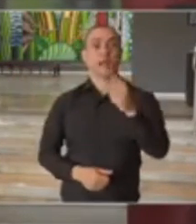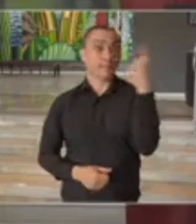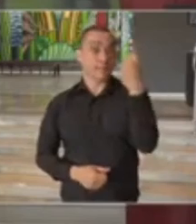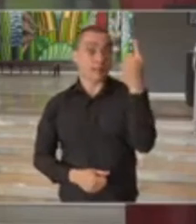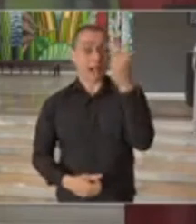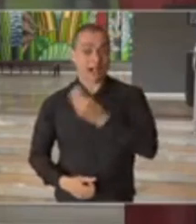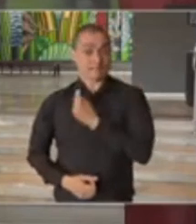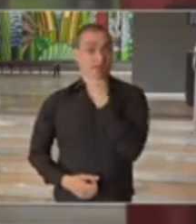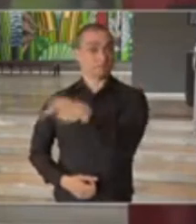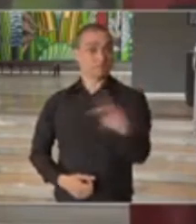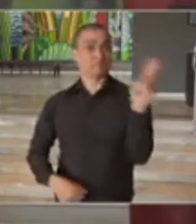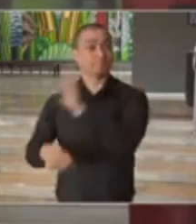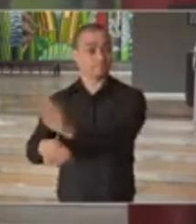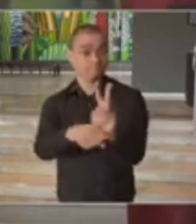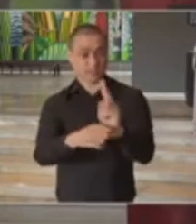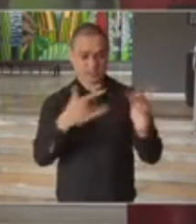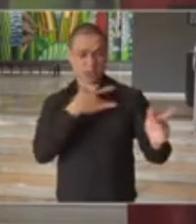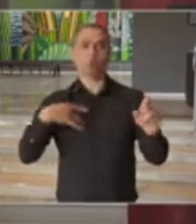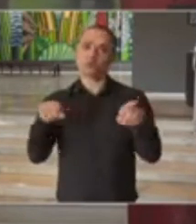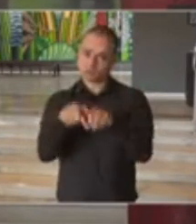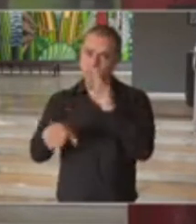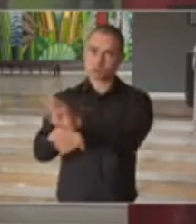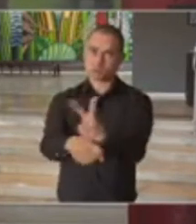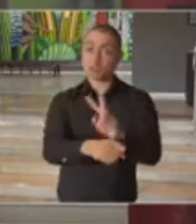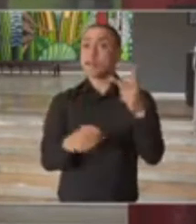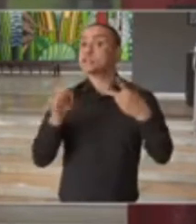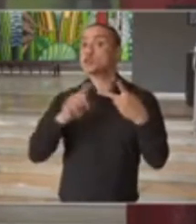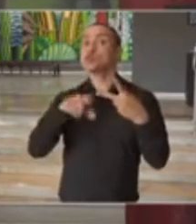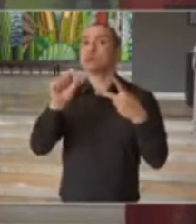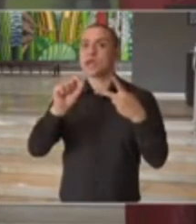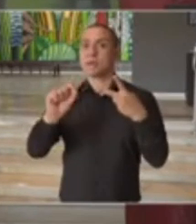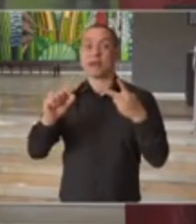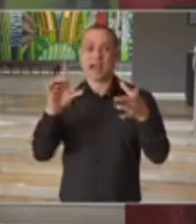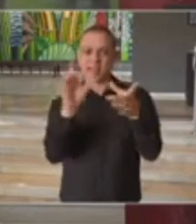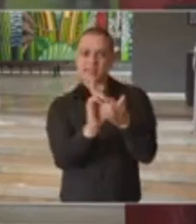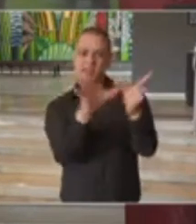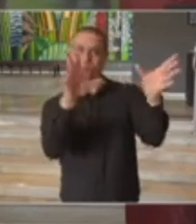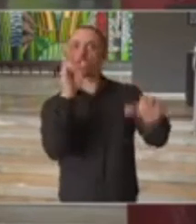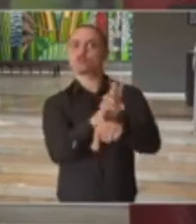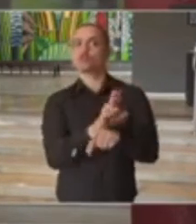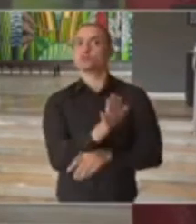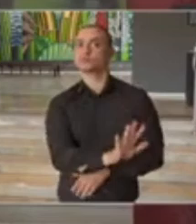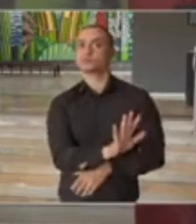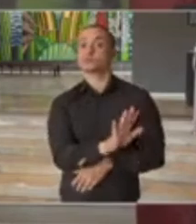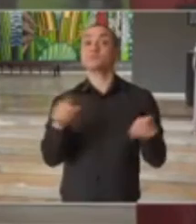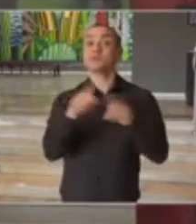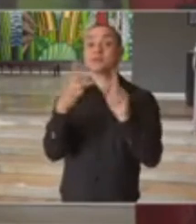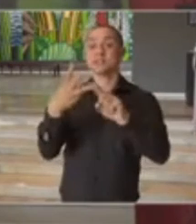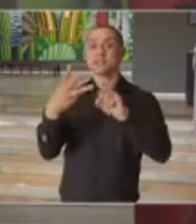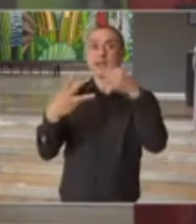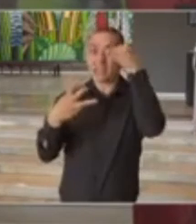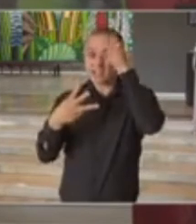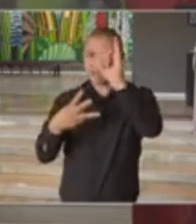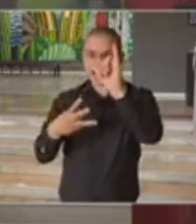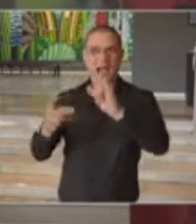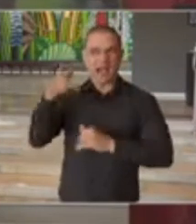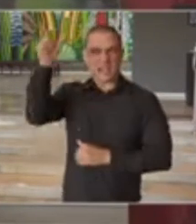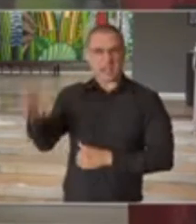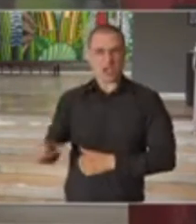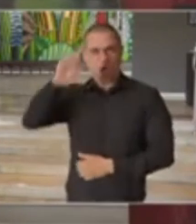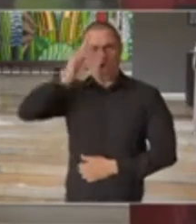proteger a vida das pessoas e a saúde. Segundo, para proteger a democracia. Terceiro, para evitar qualquer discurso